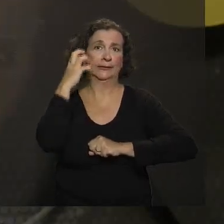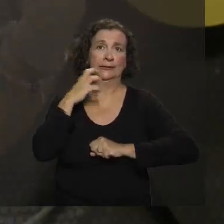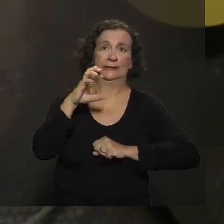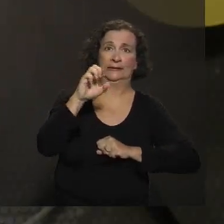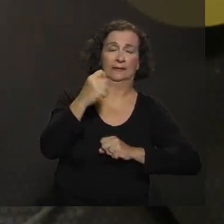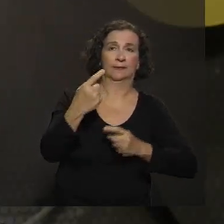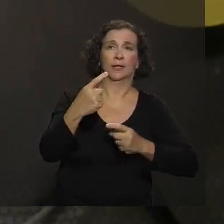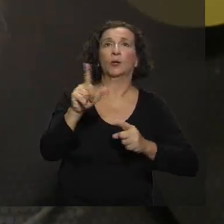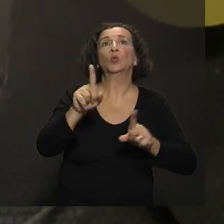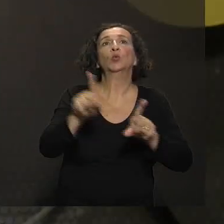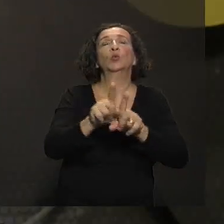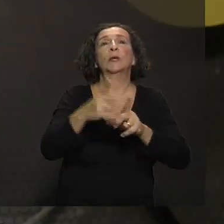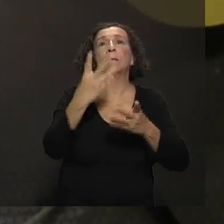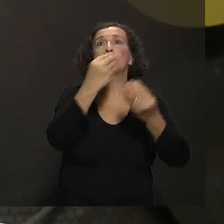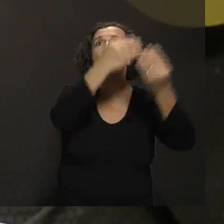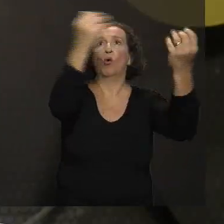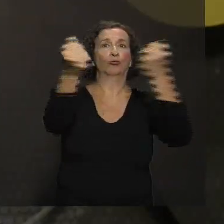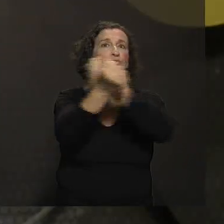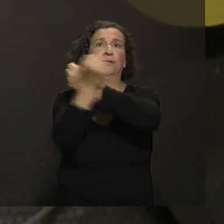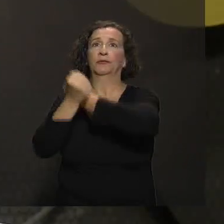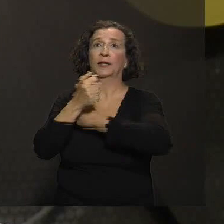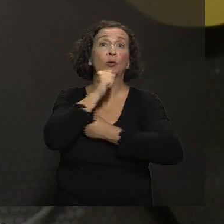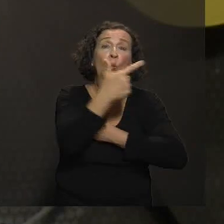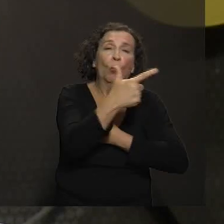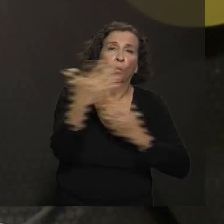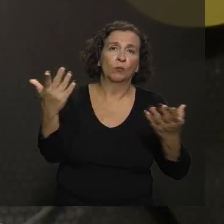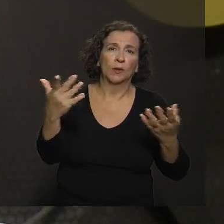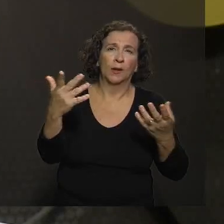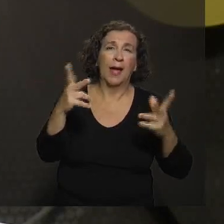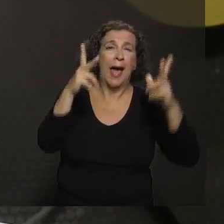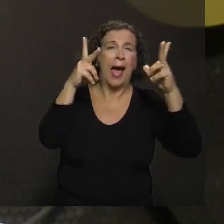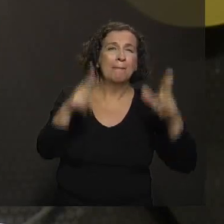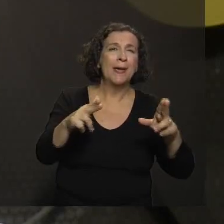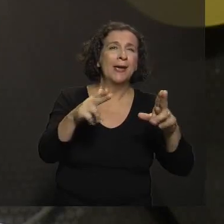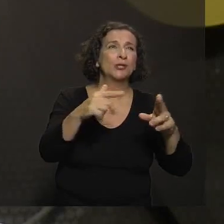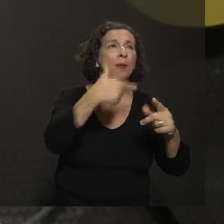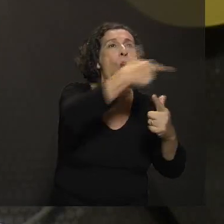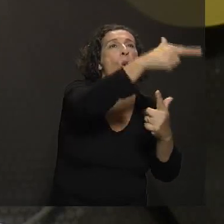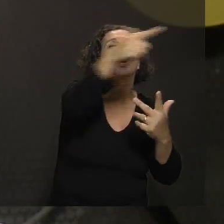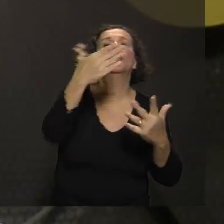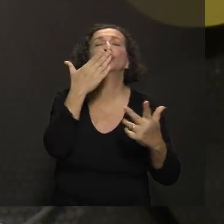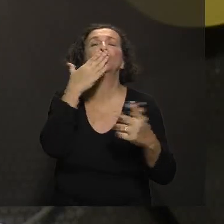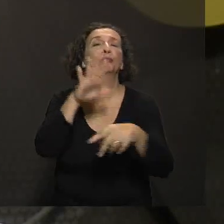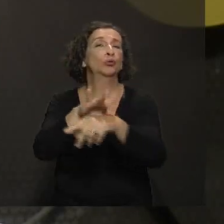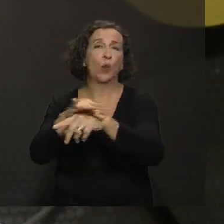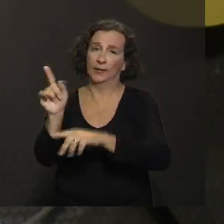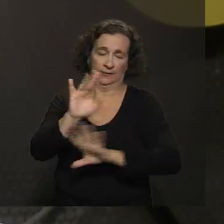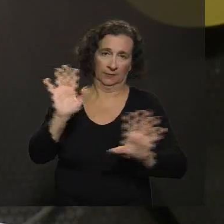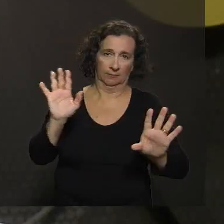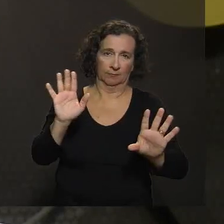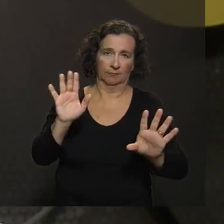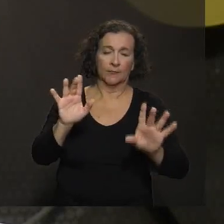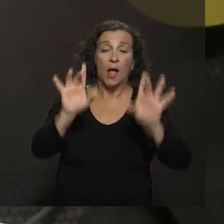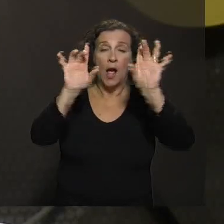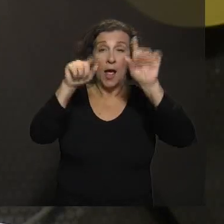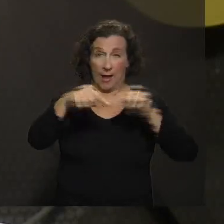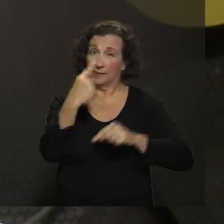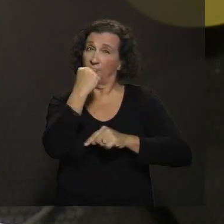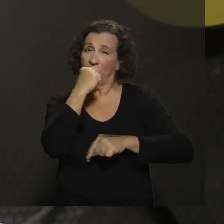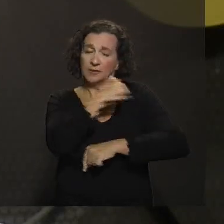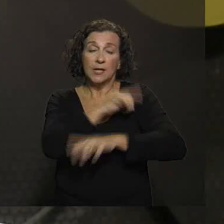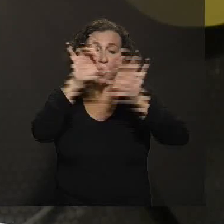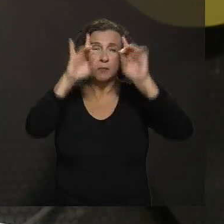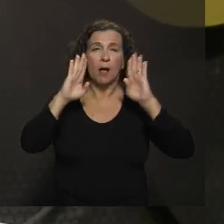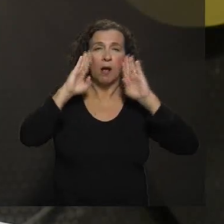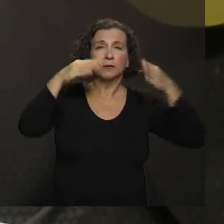Você não tem ali um monte de defesa que vai te proteger as mesmas defesas para tudo que é doença. Eles são específicos para aquela